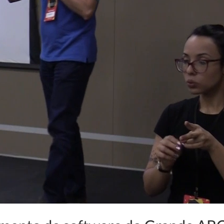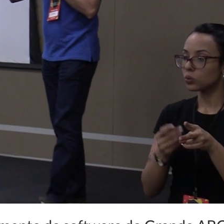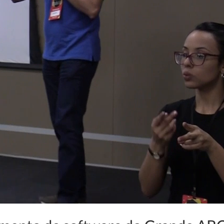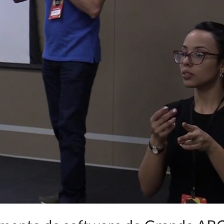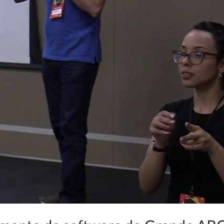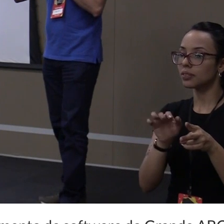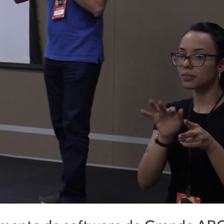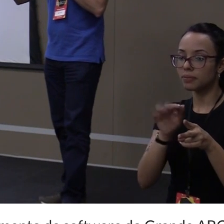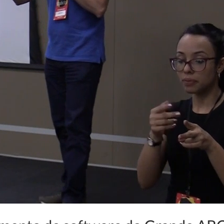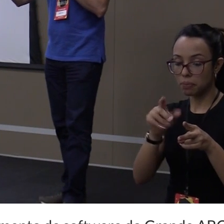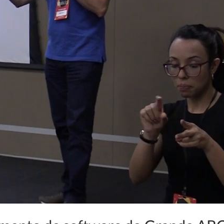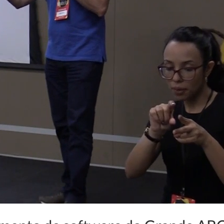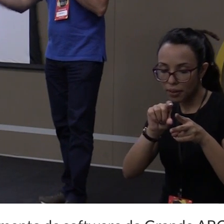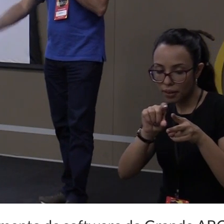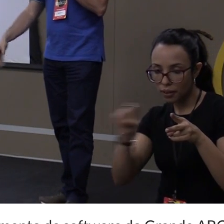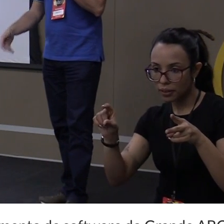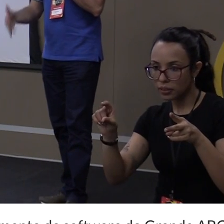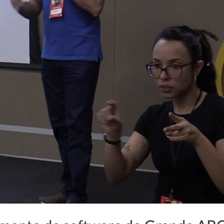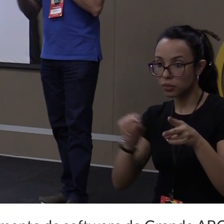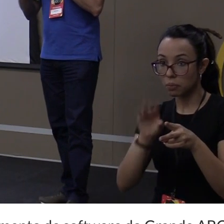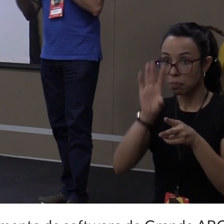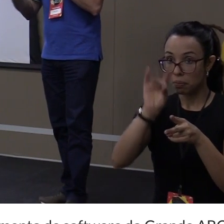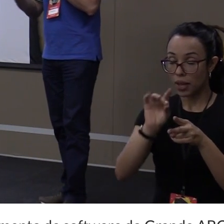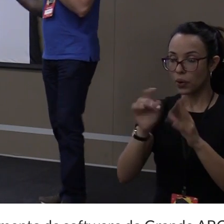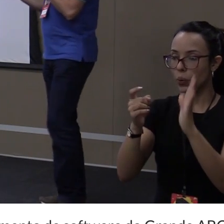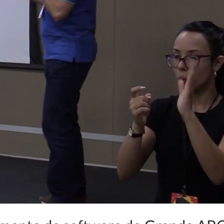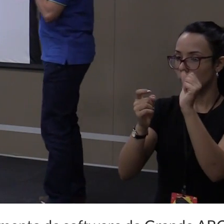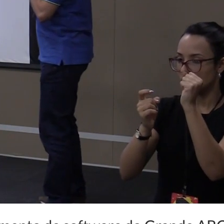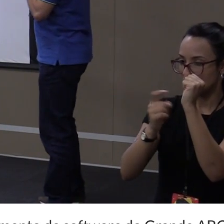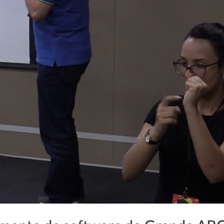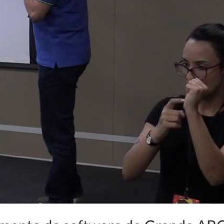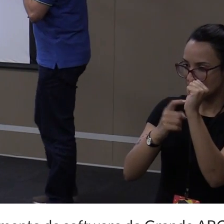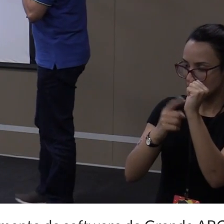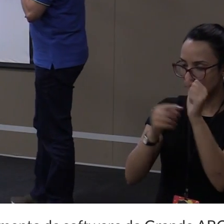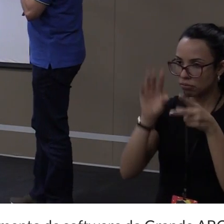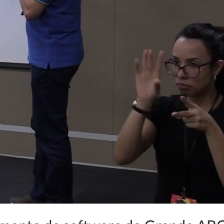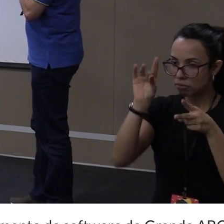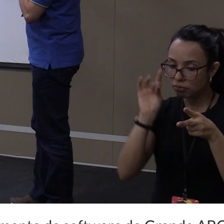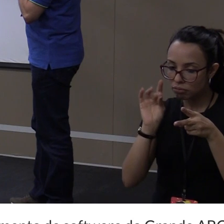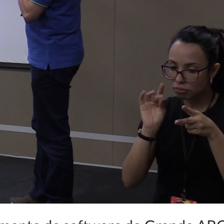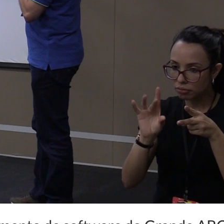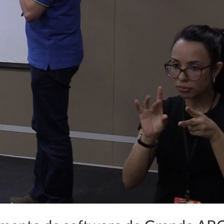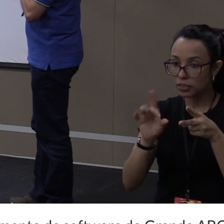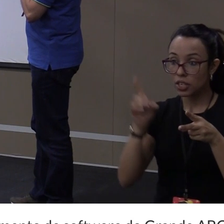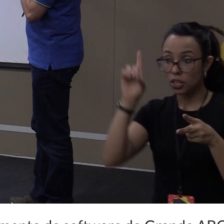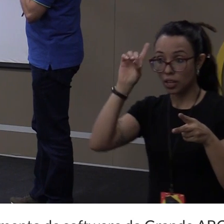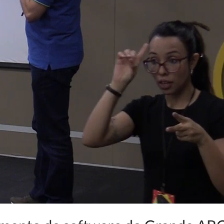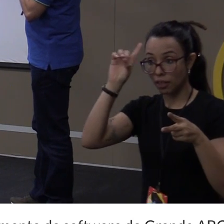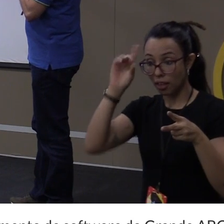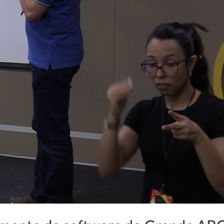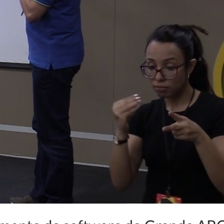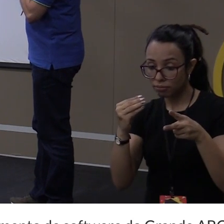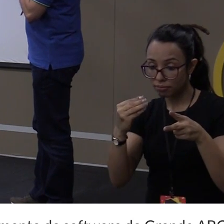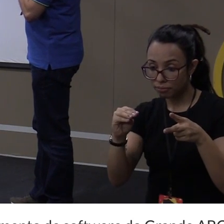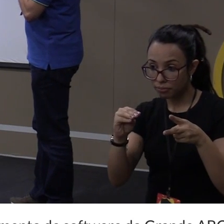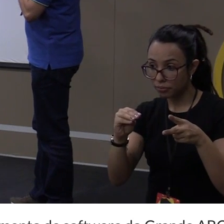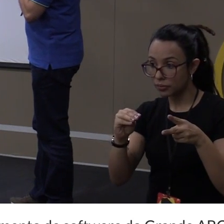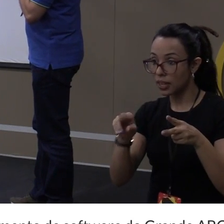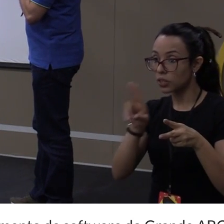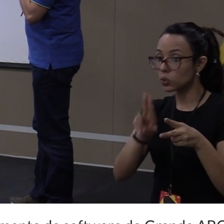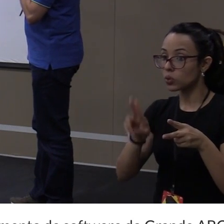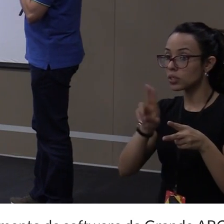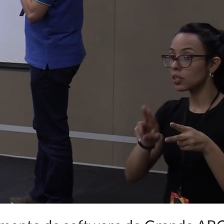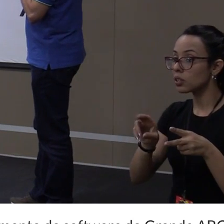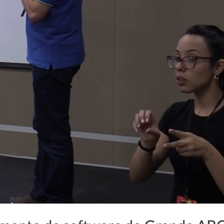pegando o link desse diário. E a data. Aí, estou usando XPF. Eu estou